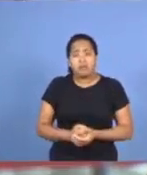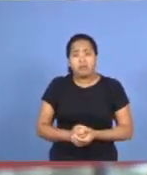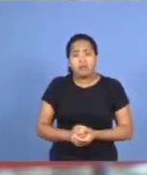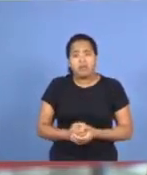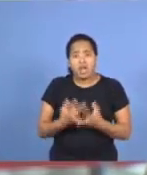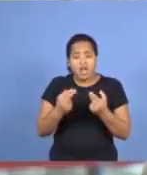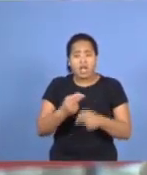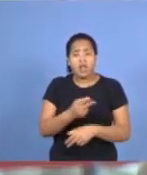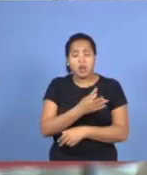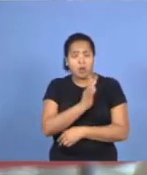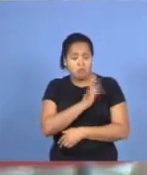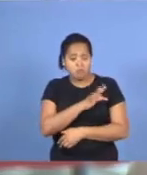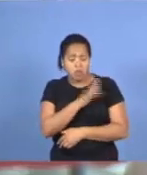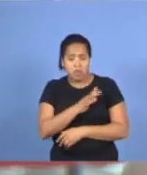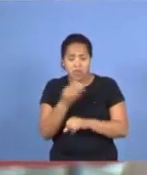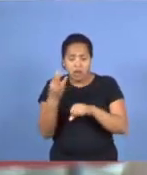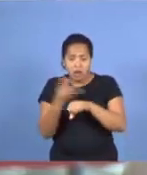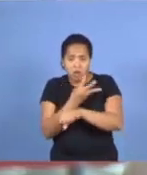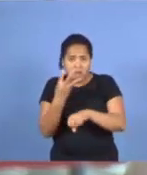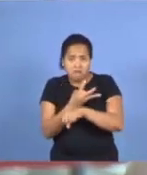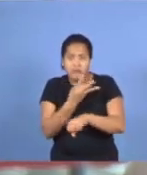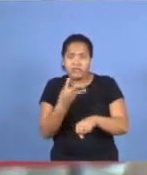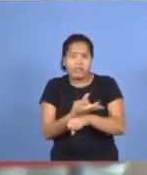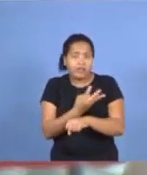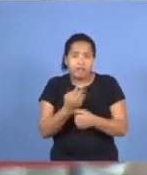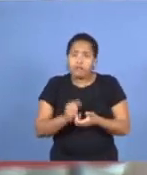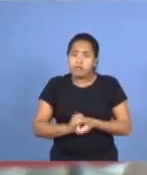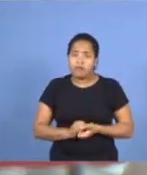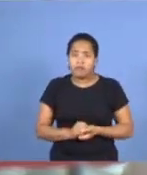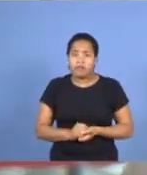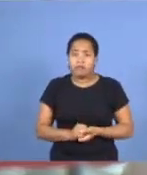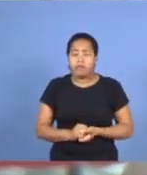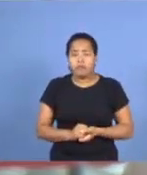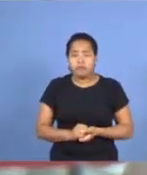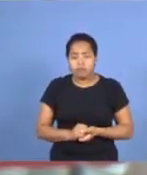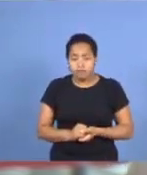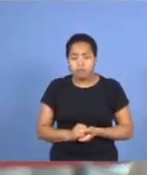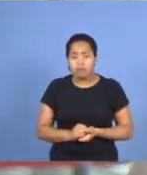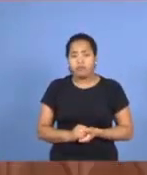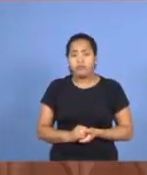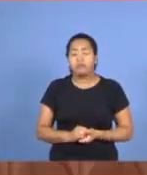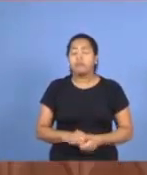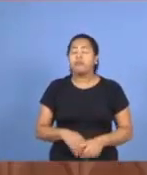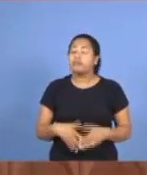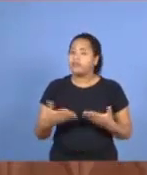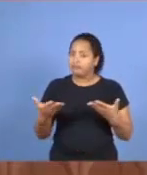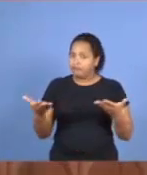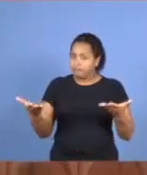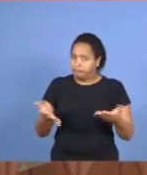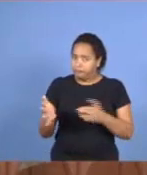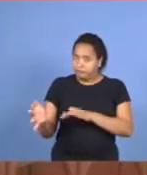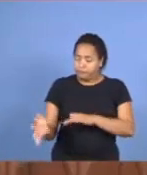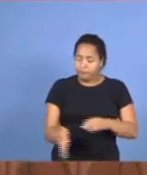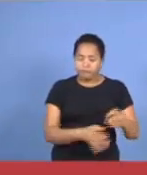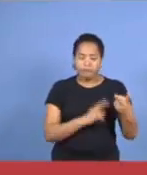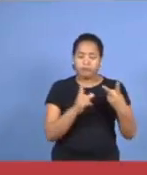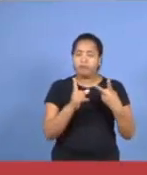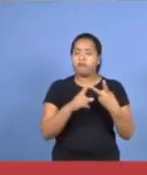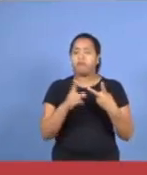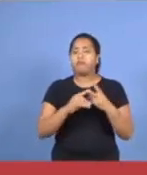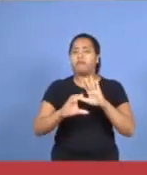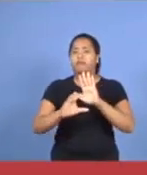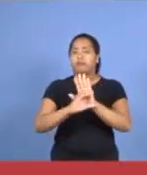WhatsApp, não sei o quê. A turma é... Boric, vai lá Gilson. Agora vamos então a segunda. Capítulo 4,